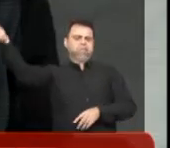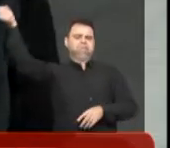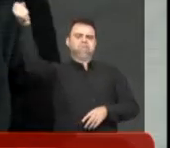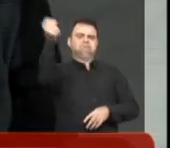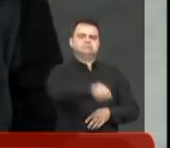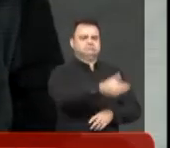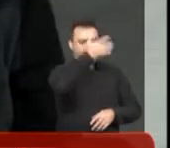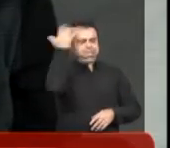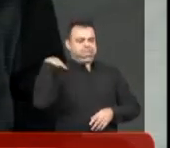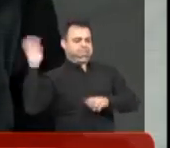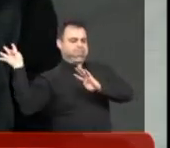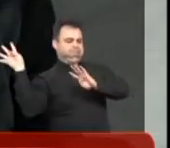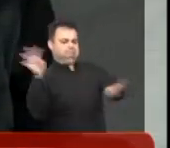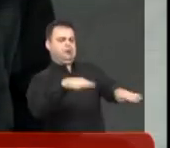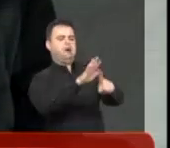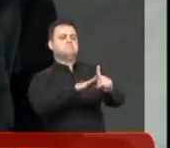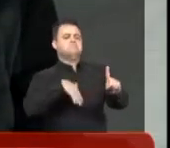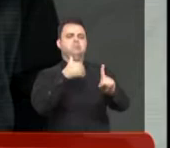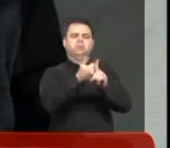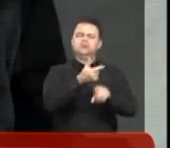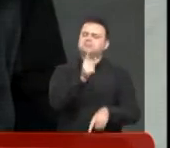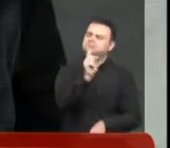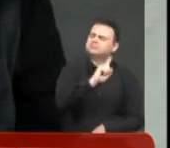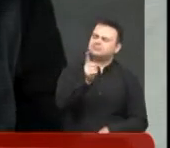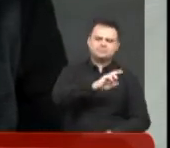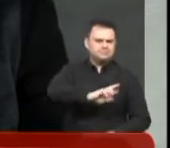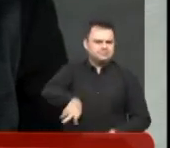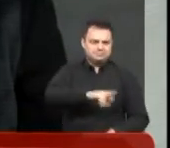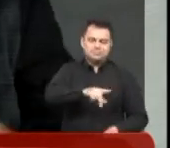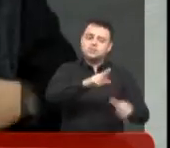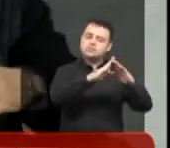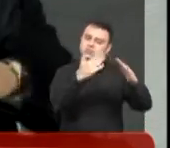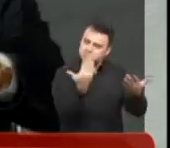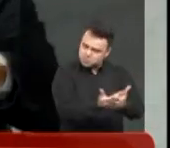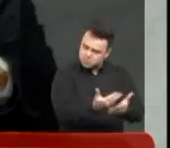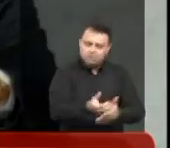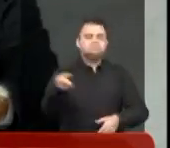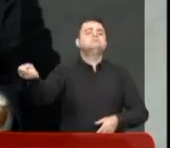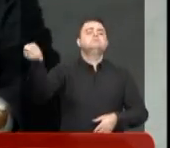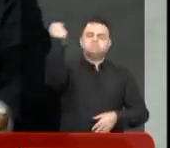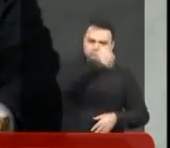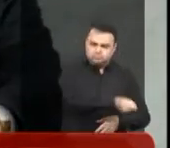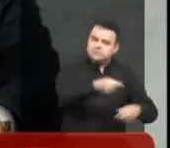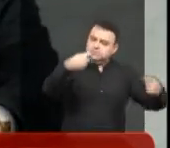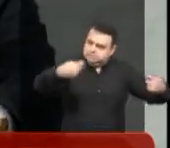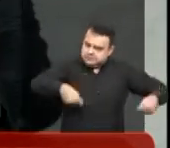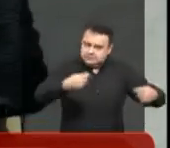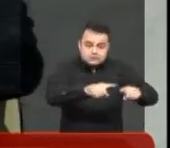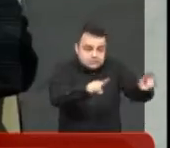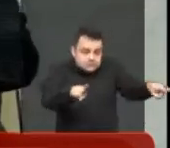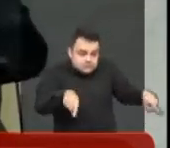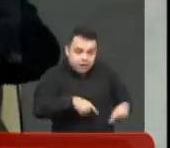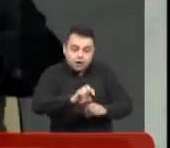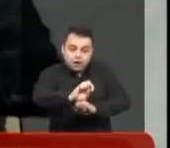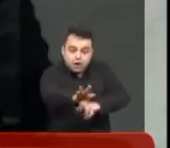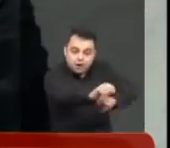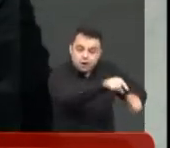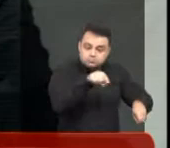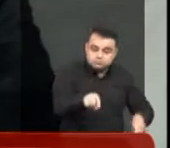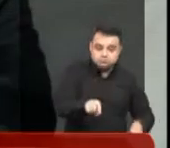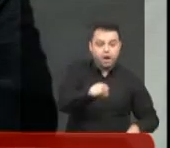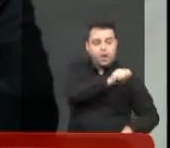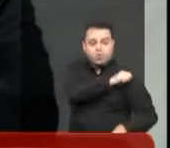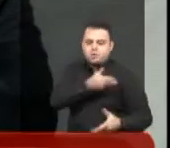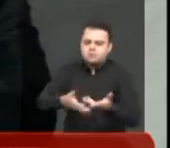profissional porque vai expor o aluno e vai virar algo de bullying. Não, cabe à escola colocar o profissional e ensinar a sala